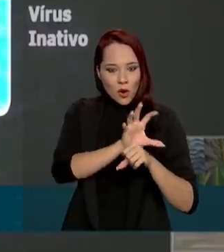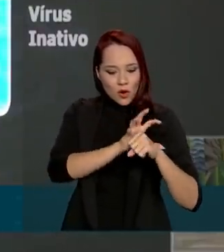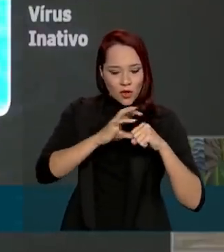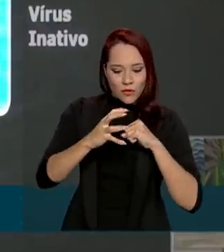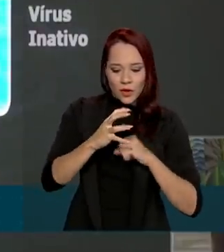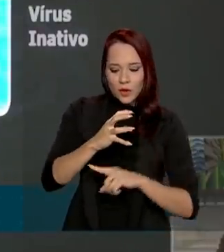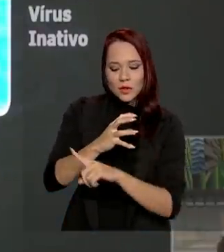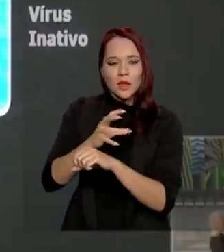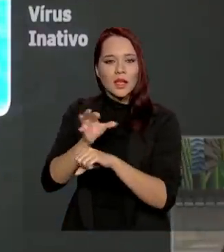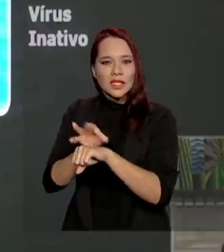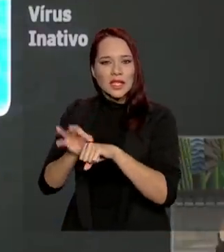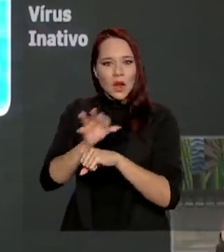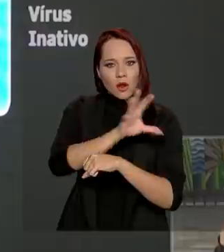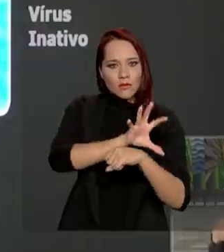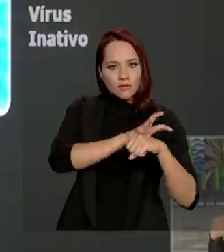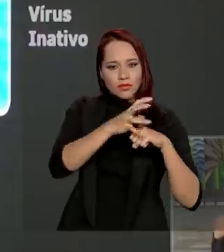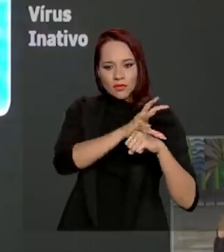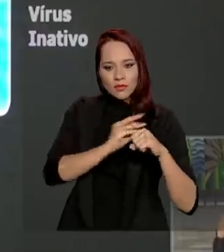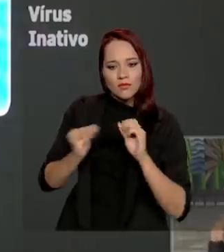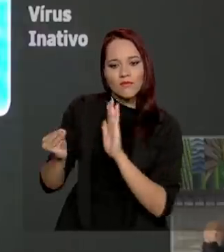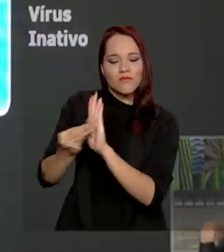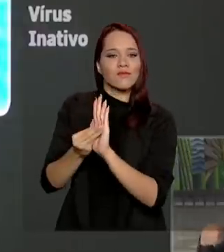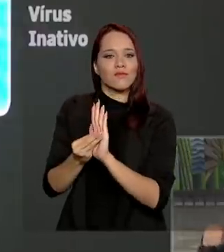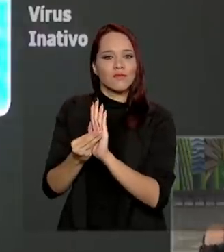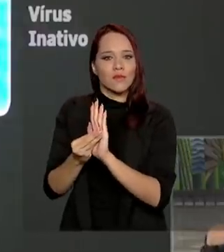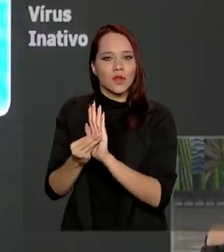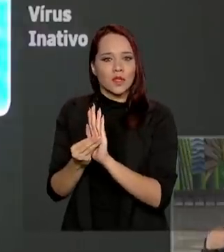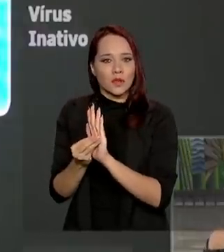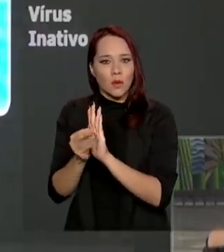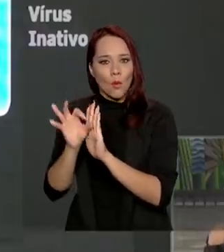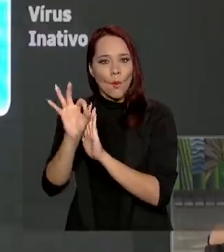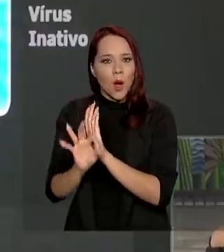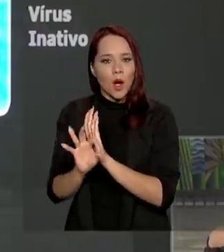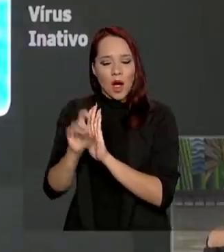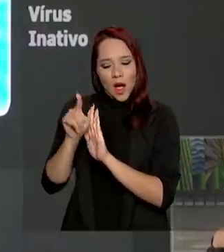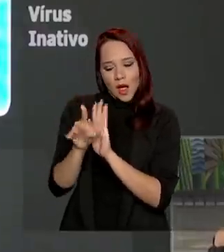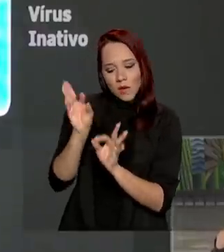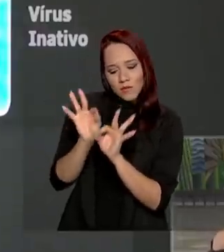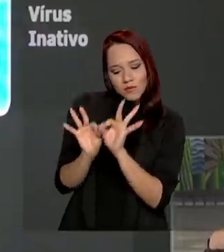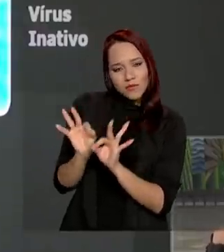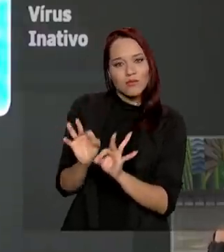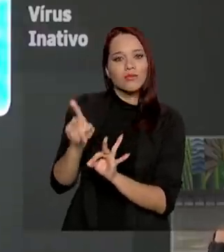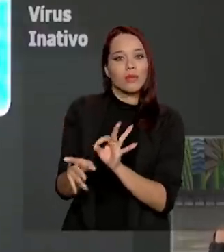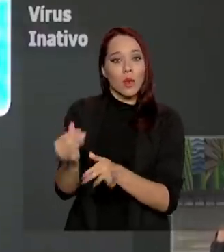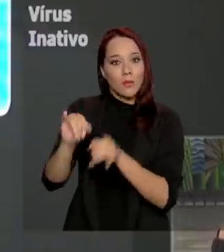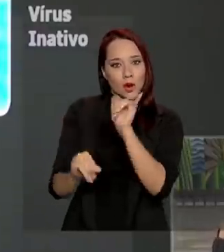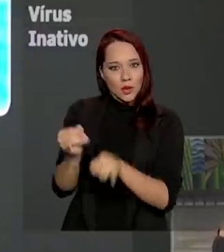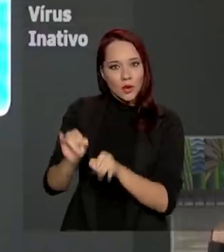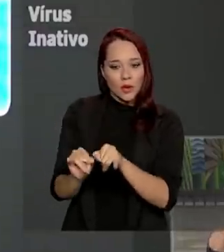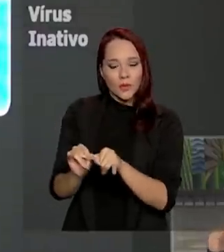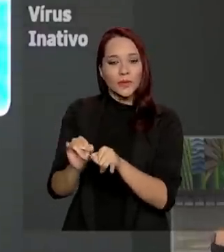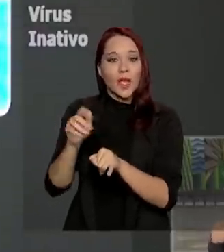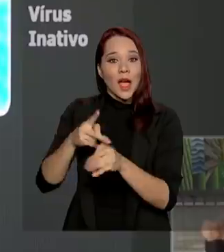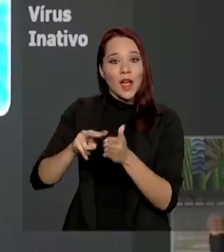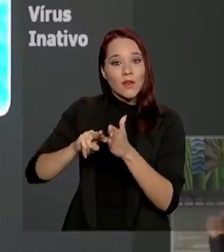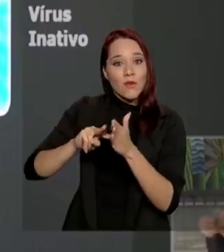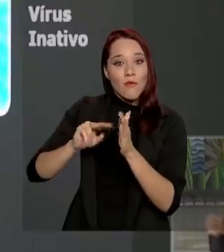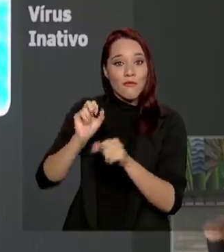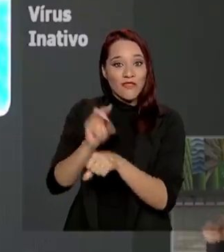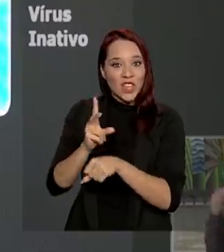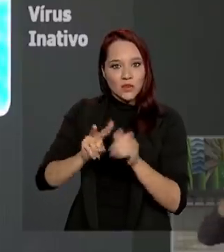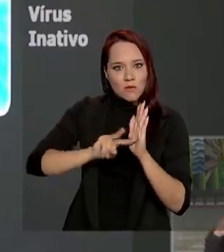especificamente aqui, uma célula do tipo Vero, essa célula é cultivada em laboratório, o vírus se multiplica,